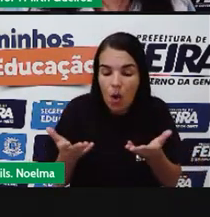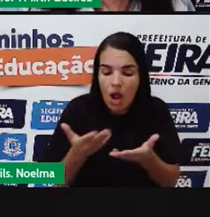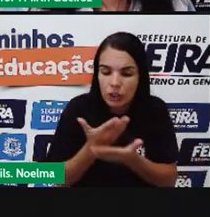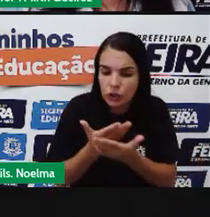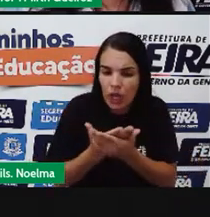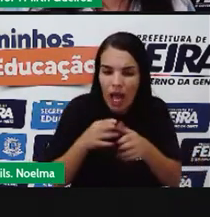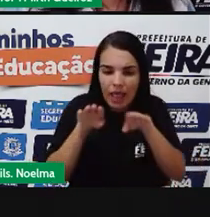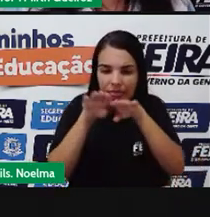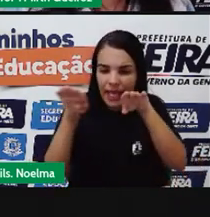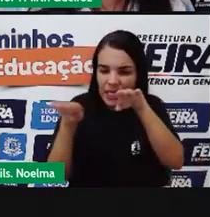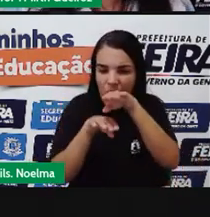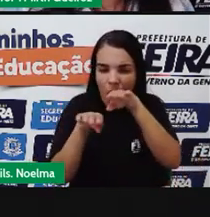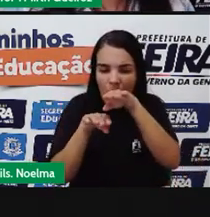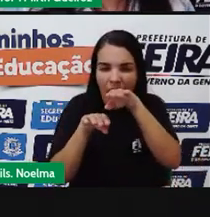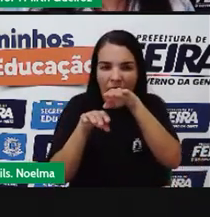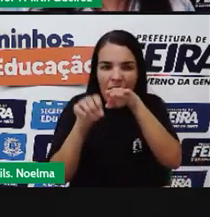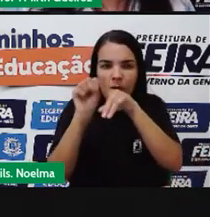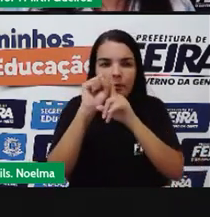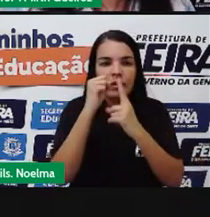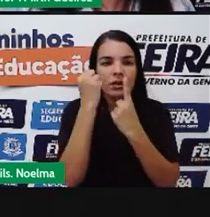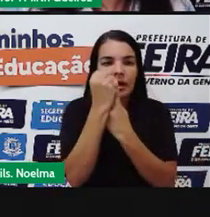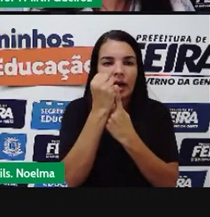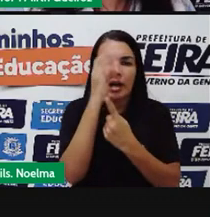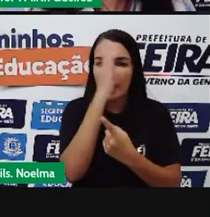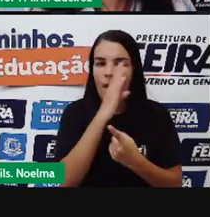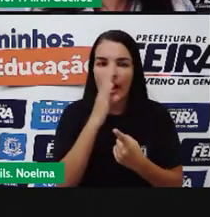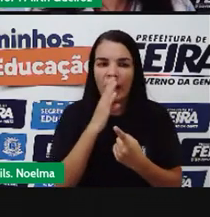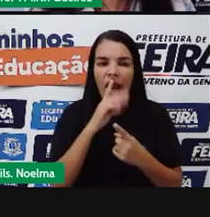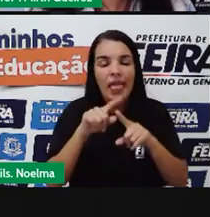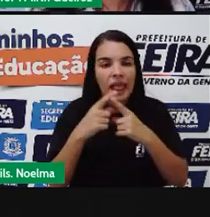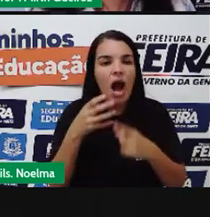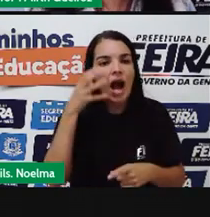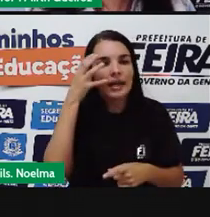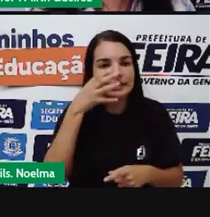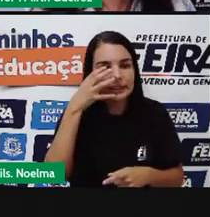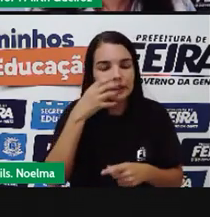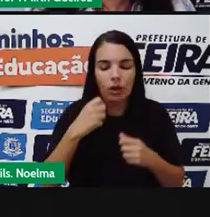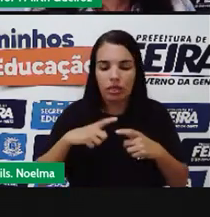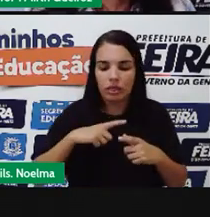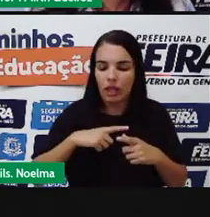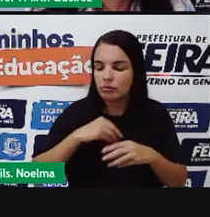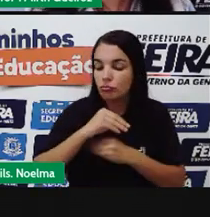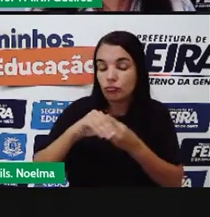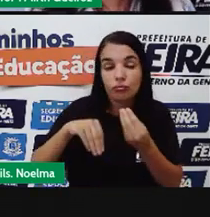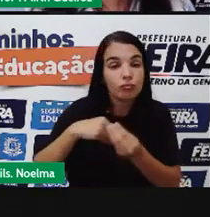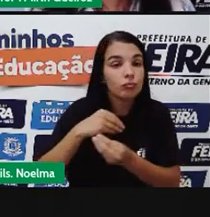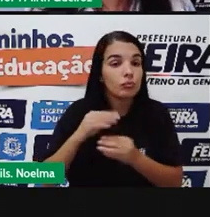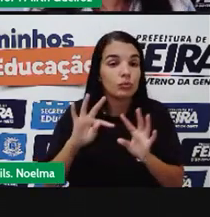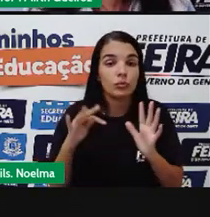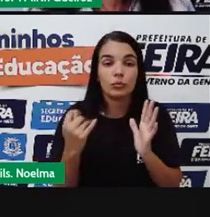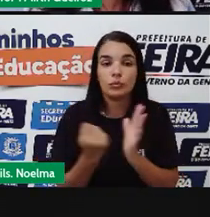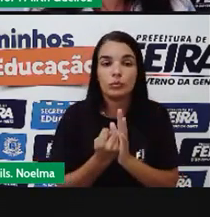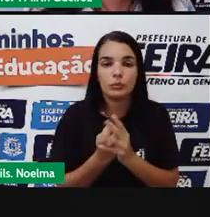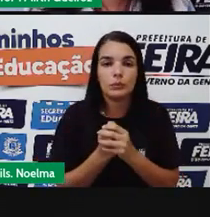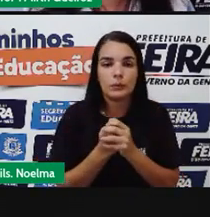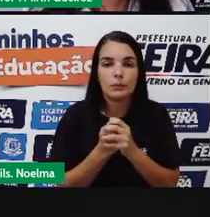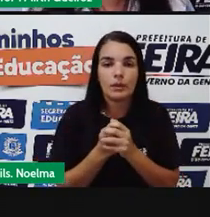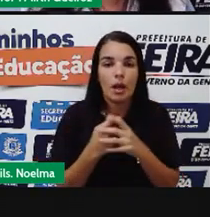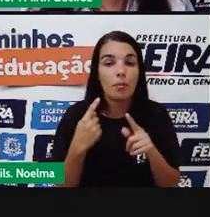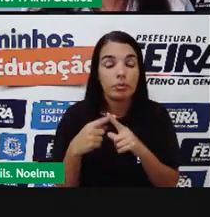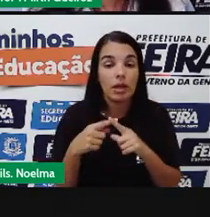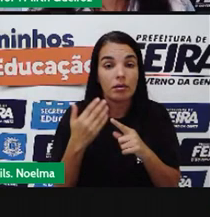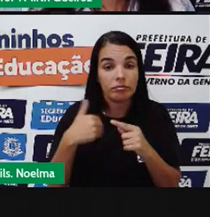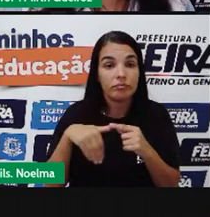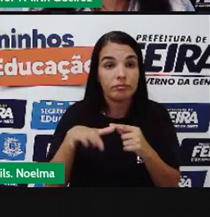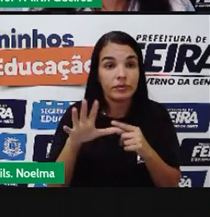Essa canção Tem tudo a ver Ao que a gente vai Aprender Hoje Ao que estamos Já